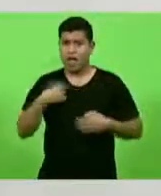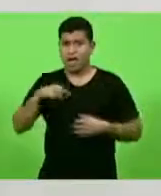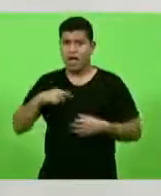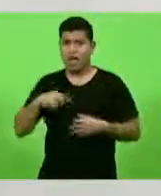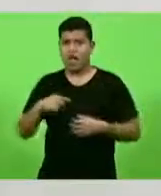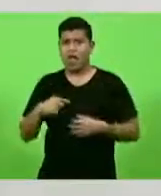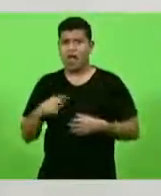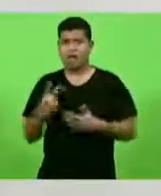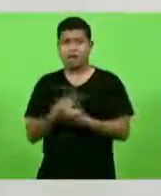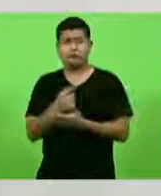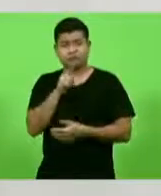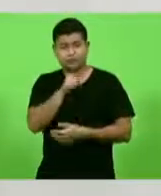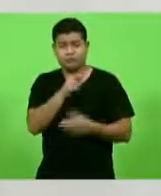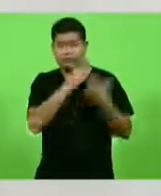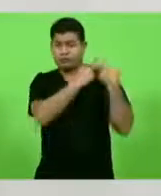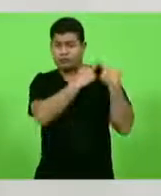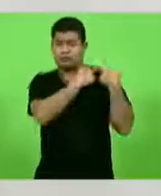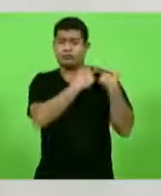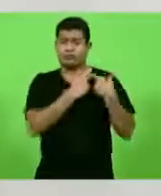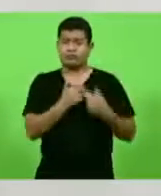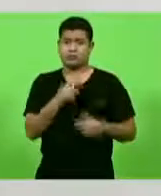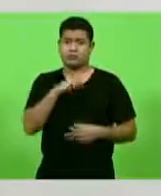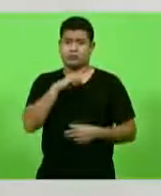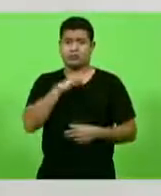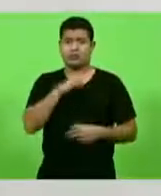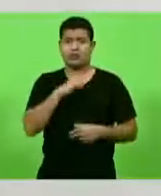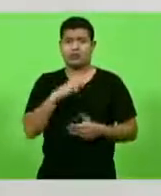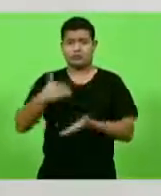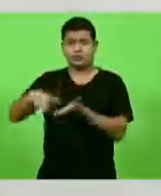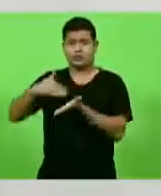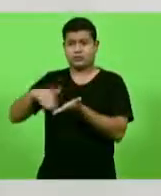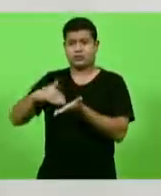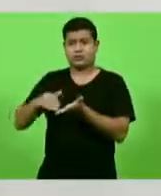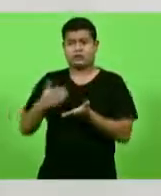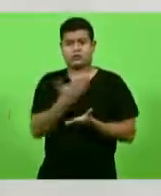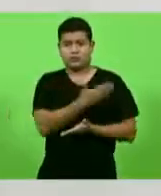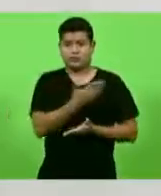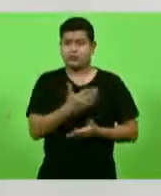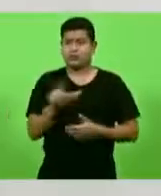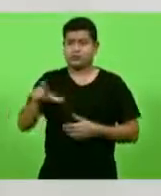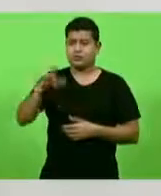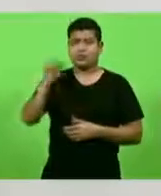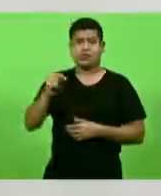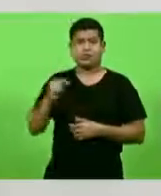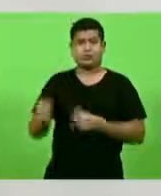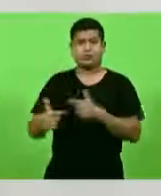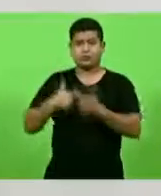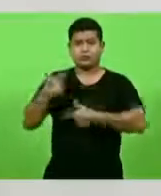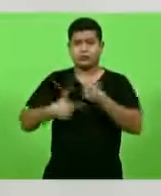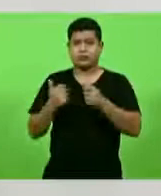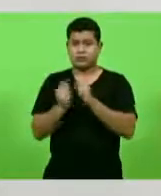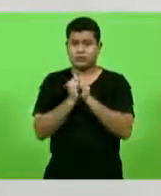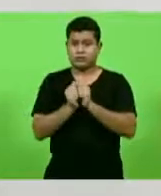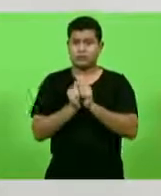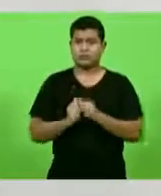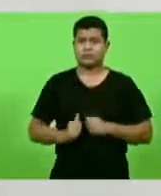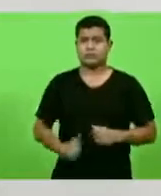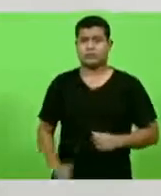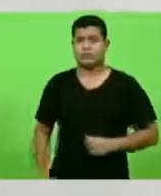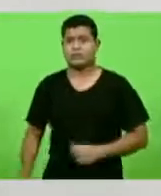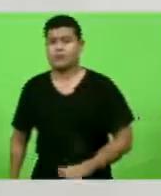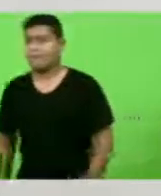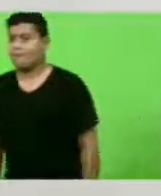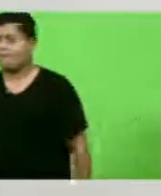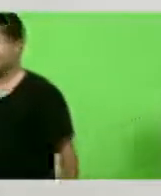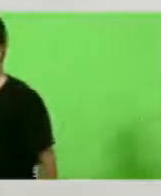Você é responsável pelos secretários, pelas pessoas que você coloca no governo e você tem que responder por isso. Então, não tem